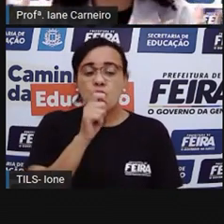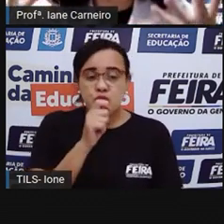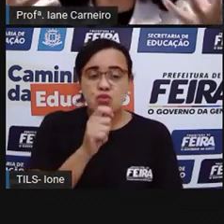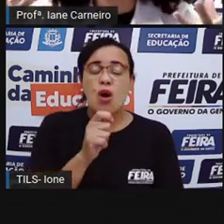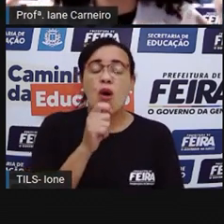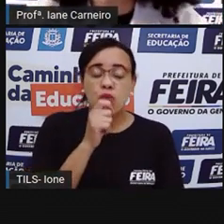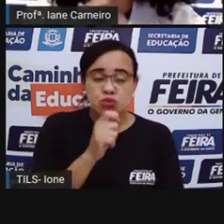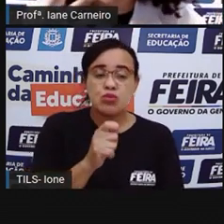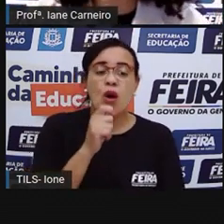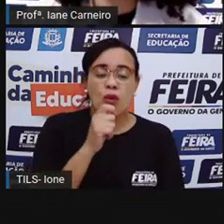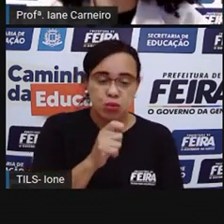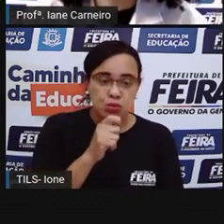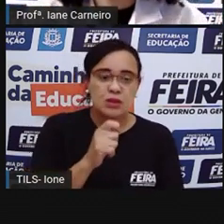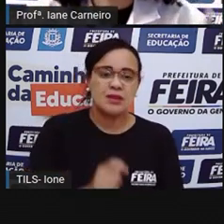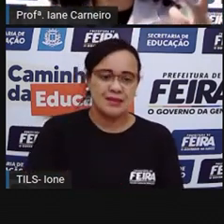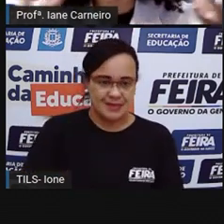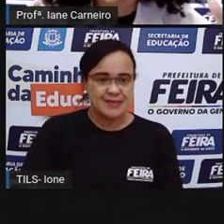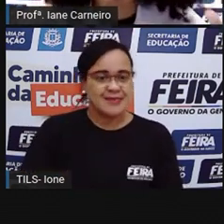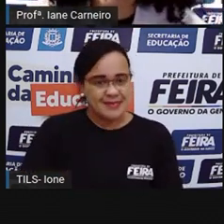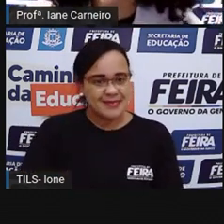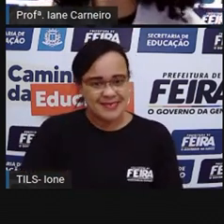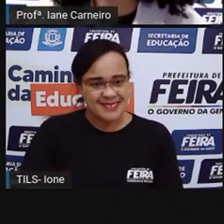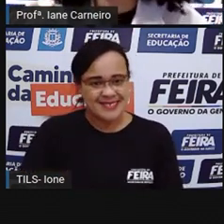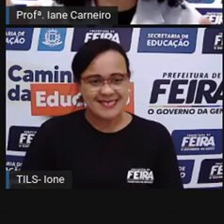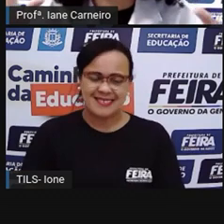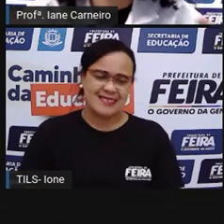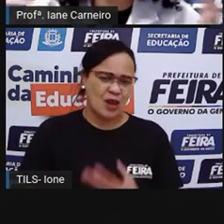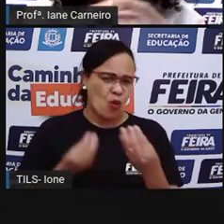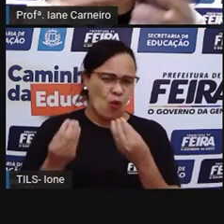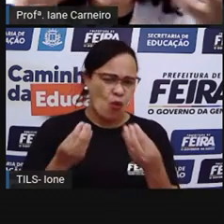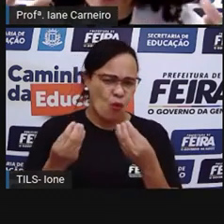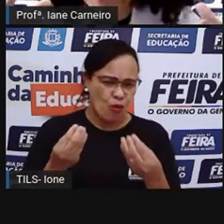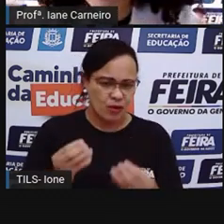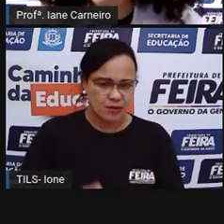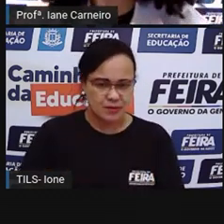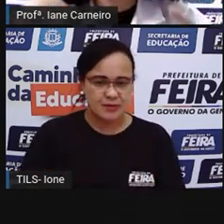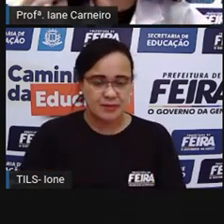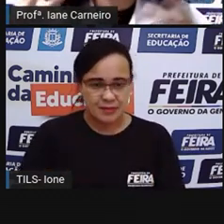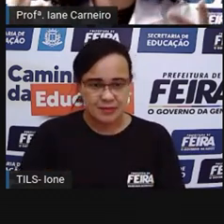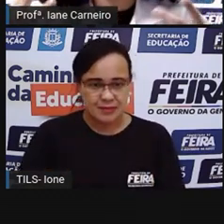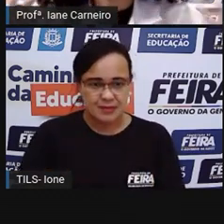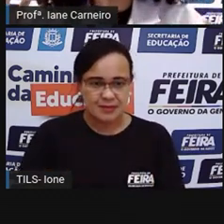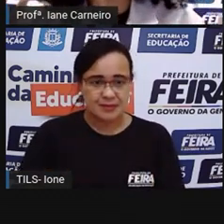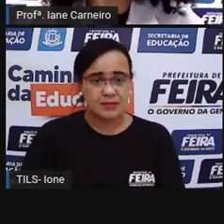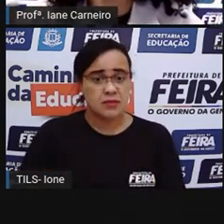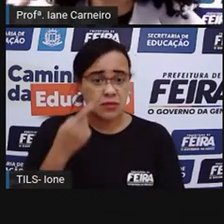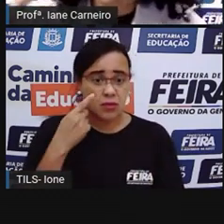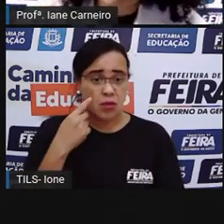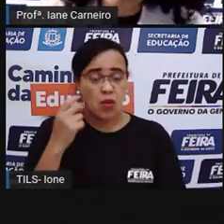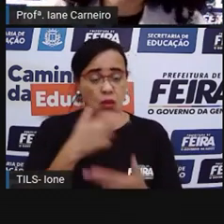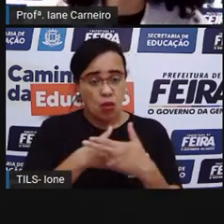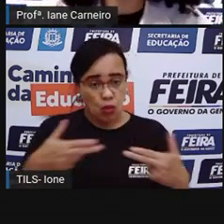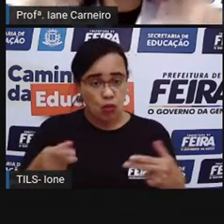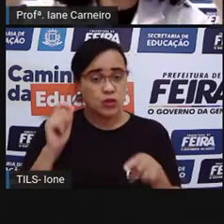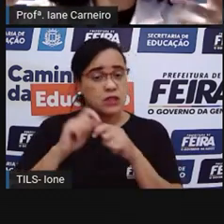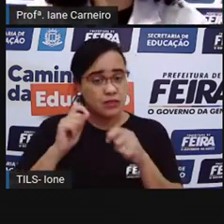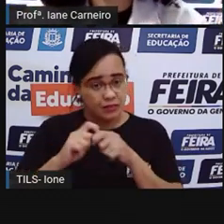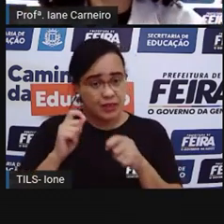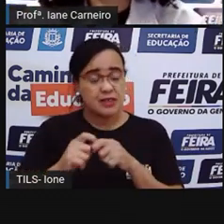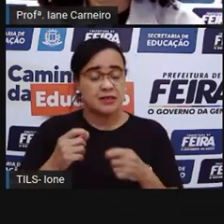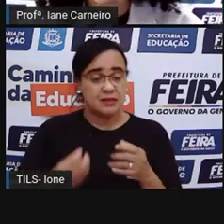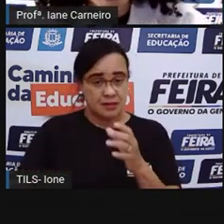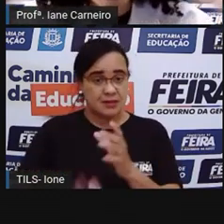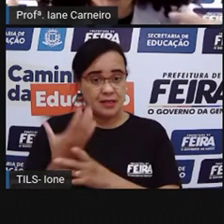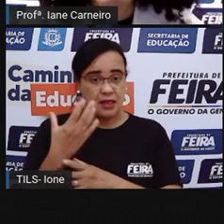equipamento que a gente vai construir. A Pro não sabe o nome que vai dar isso. Isso é um objeto, né? Que a gente vai construir com a garrafa pet, para vocês